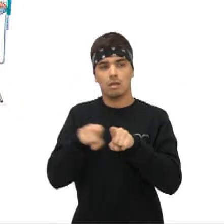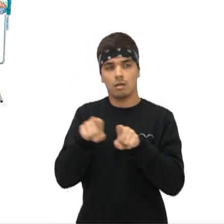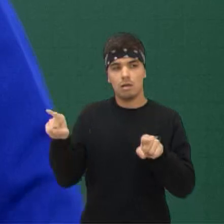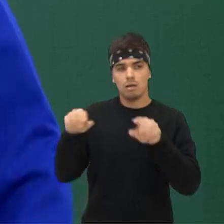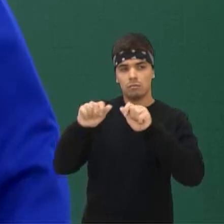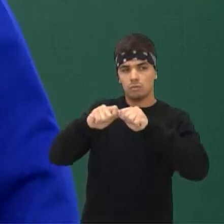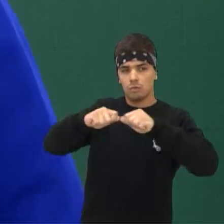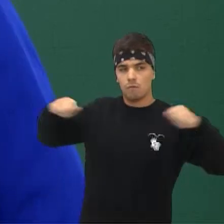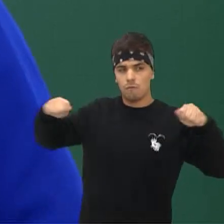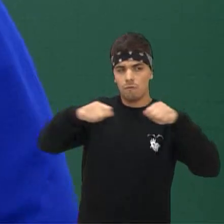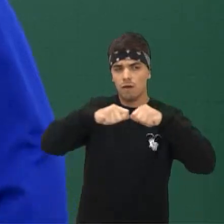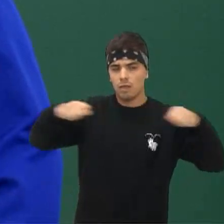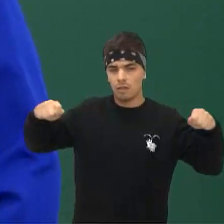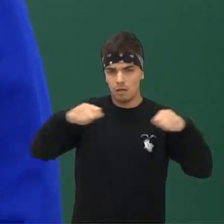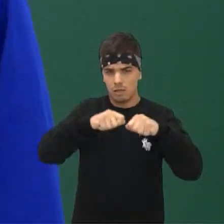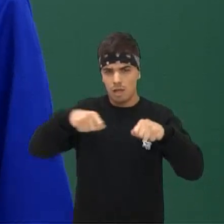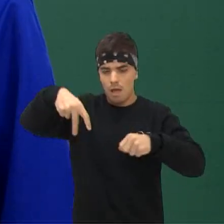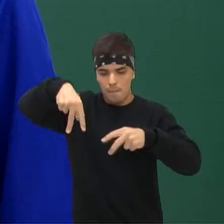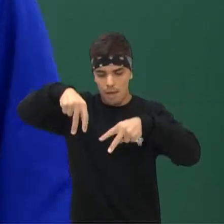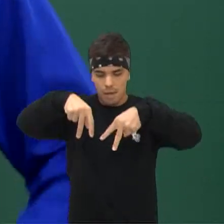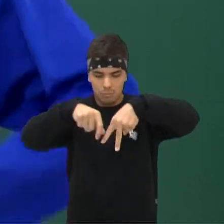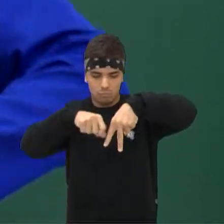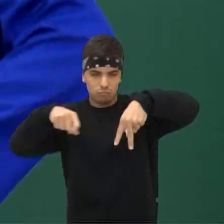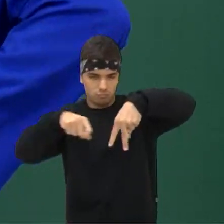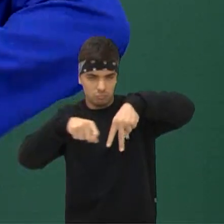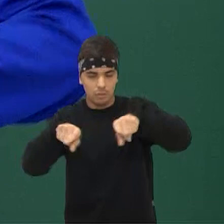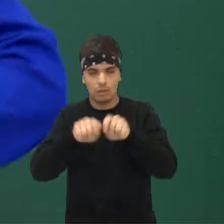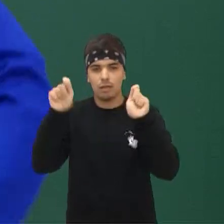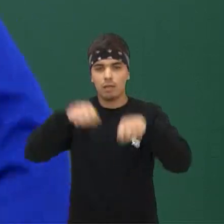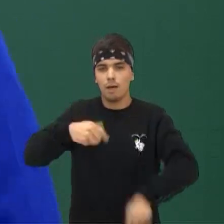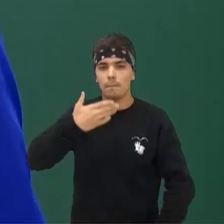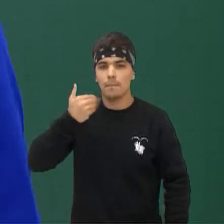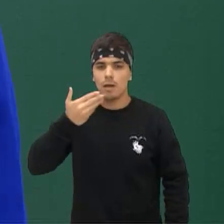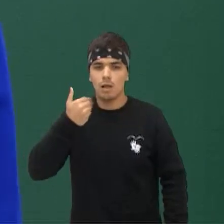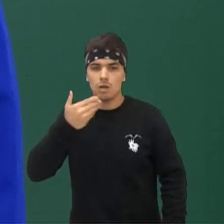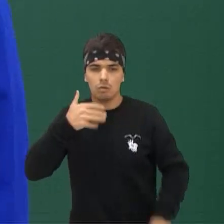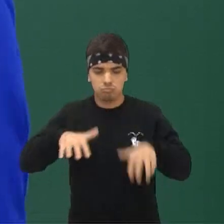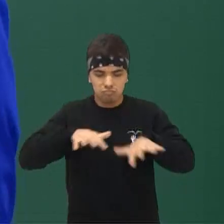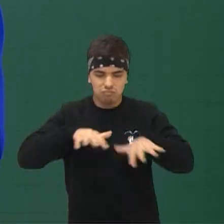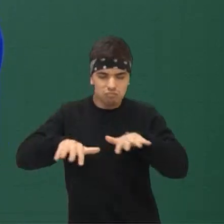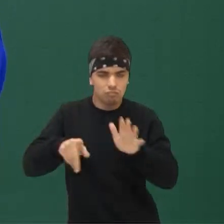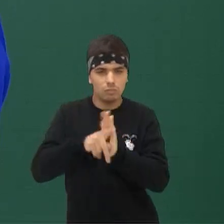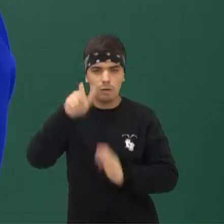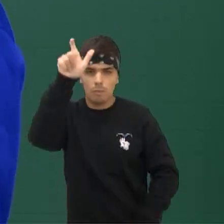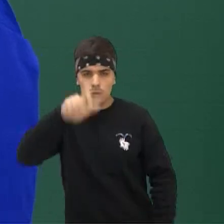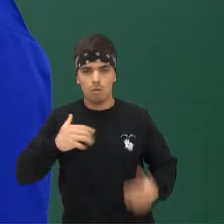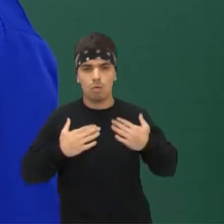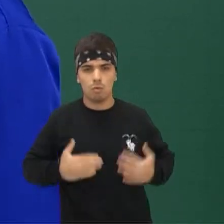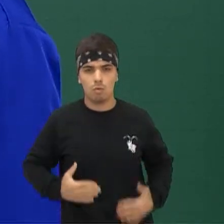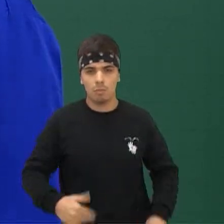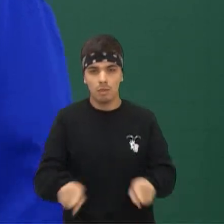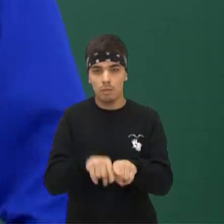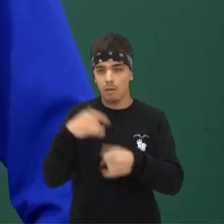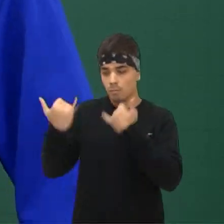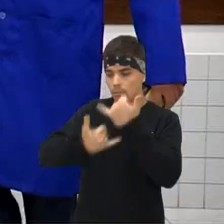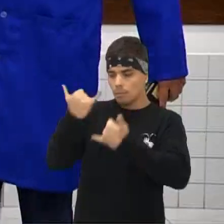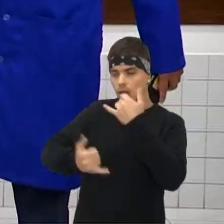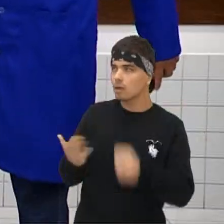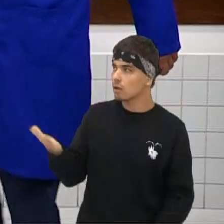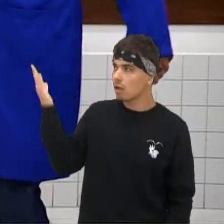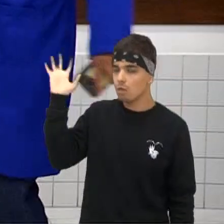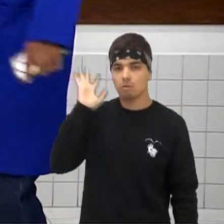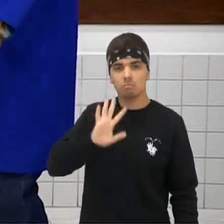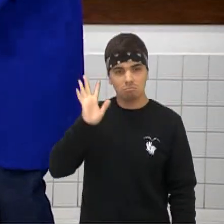essas fitas Que acabam utilizando ali para que você consiga ter uma maior mobilidade do seu corpo E também aqui, professor, temos um brinquedo bem legal, né?